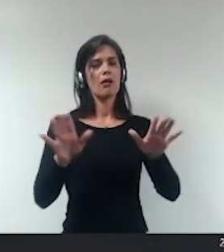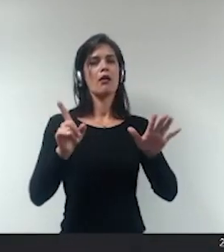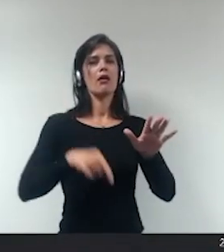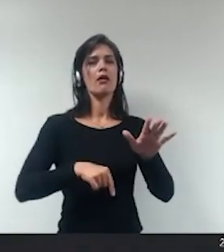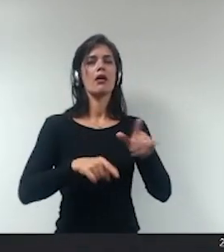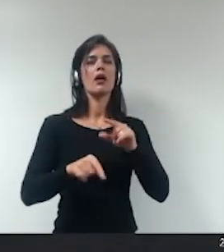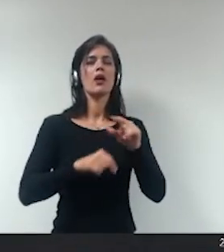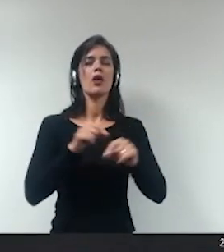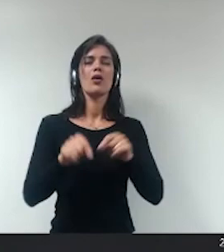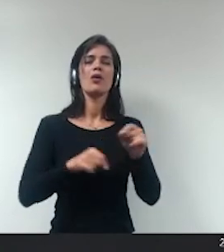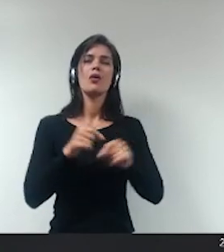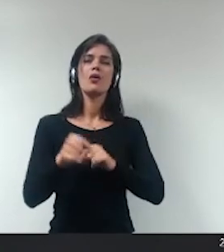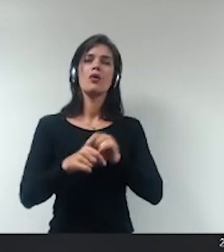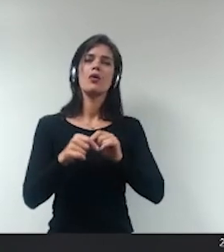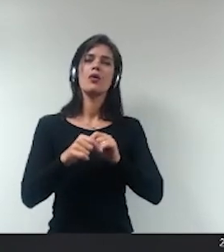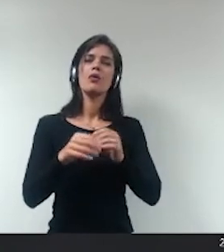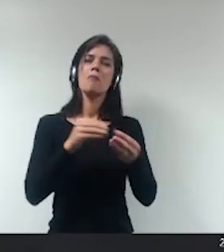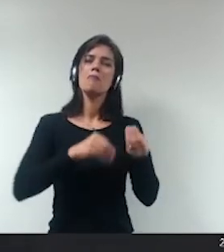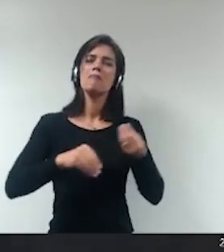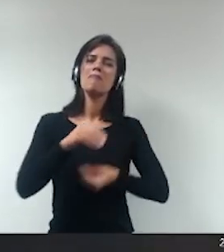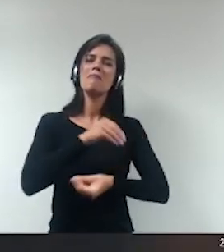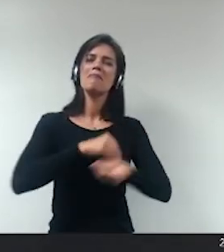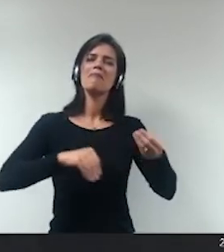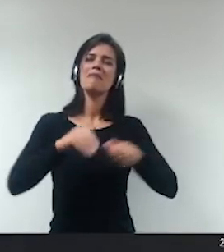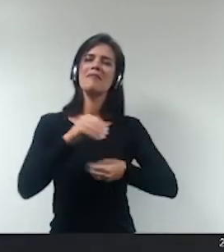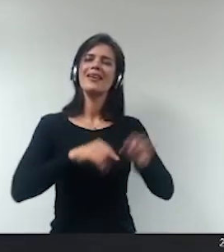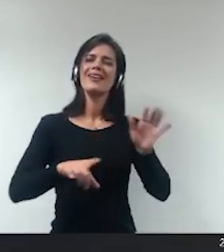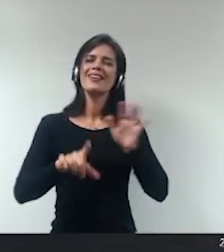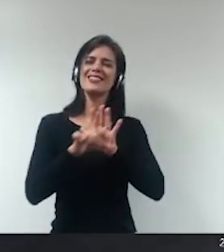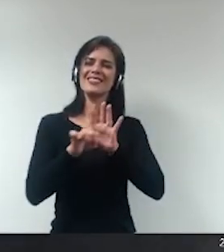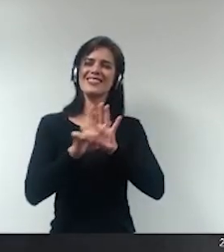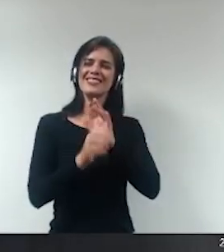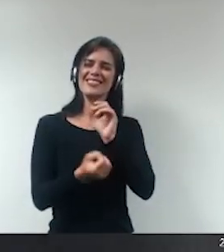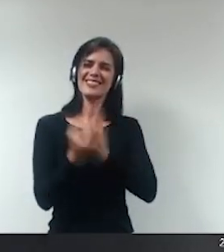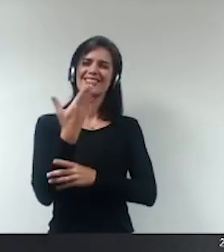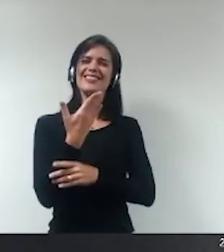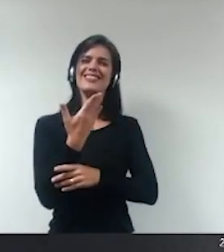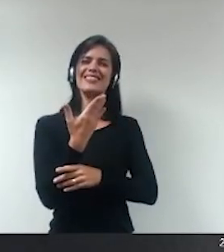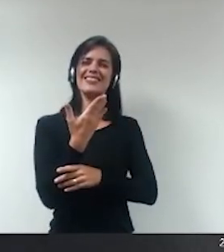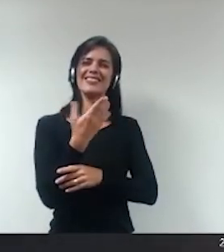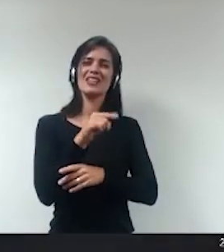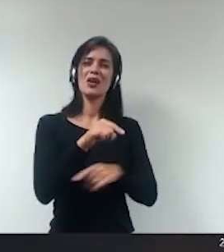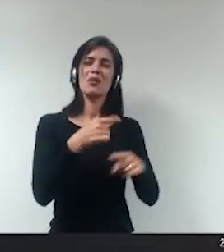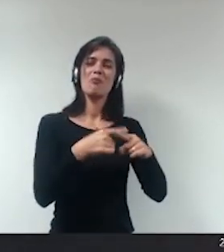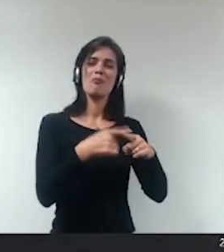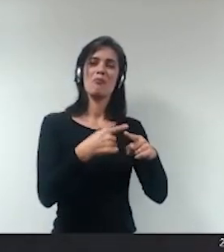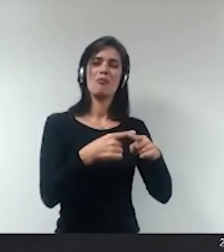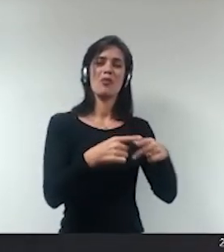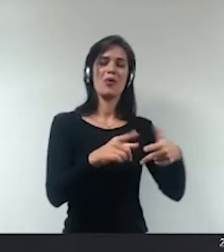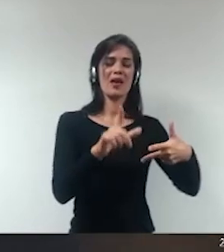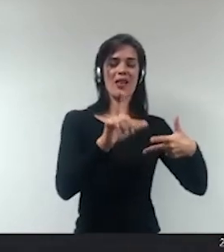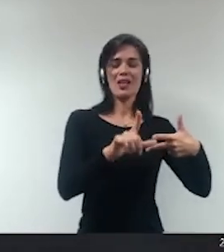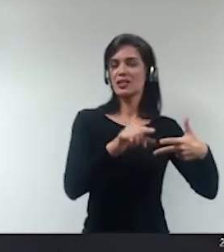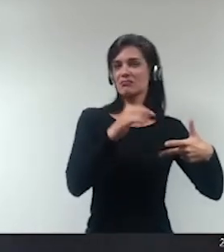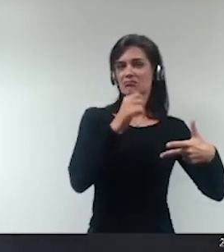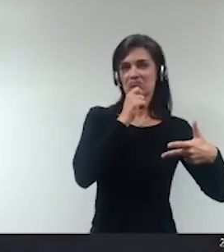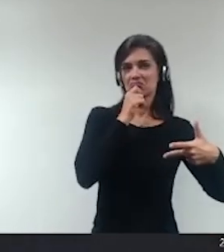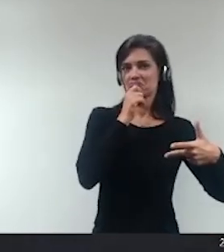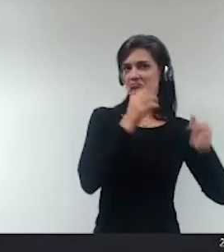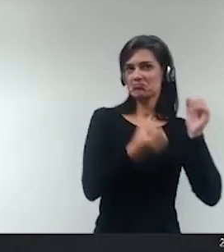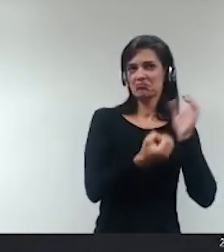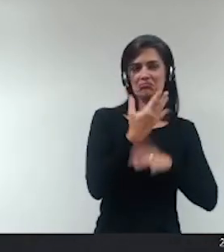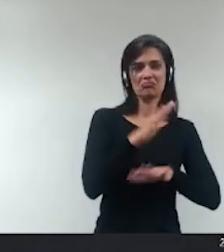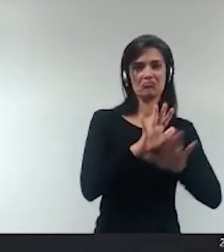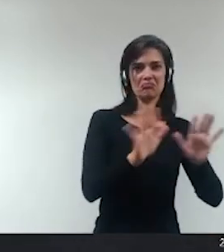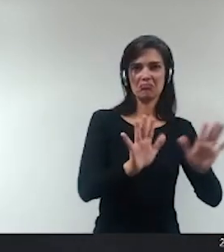um regime misto de legislação sem que o poder legislativo ainda se pronuncie é dita-se uma medida provisória que outrora